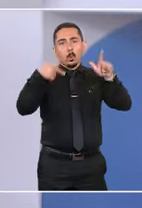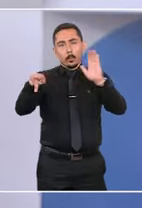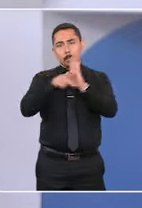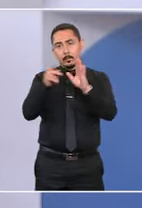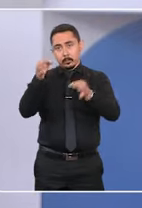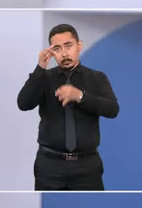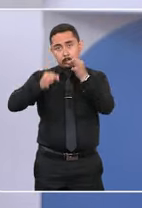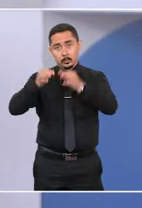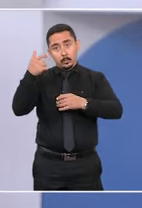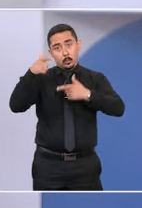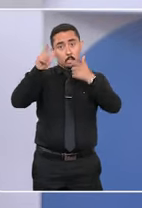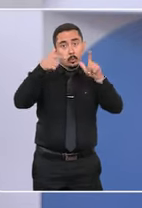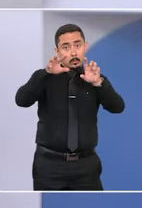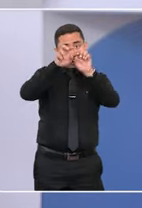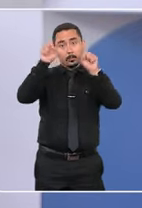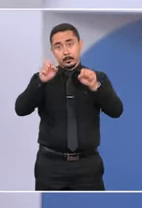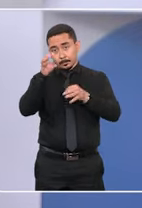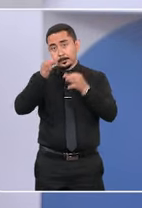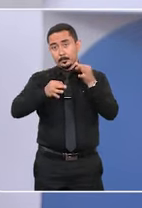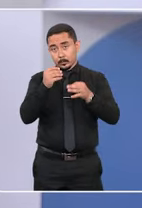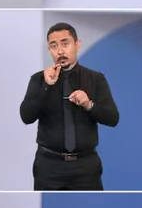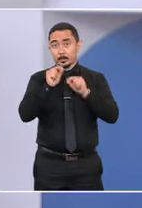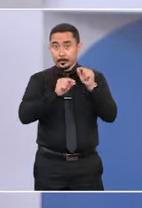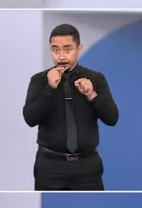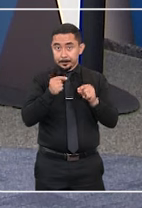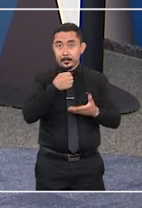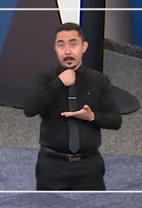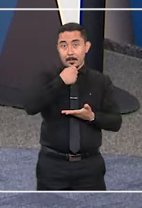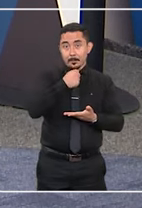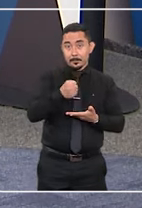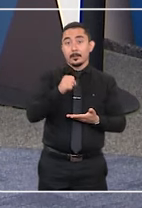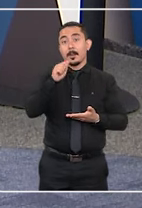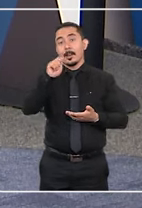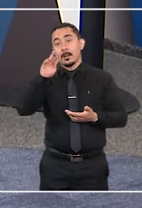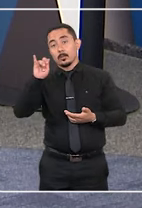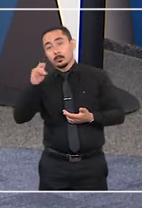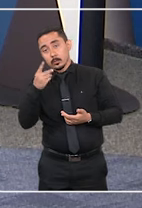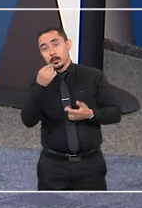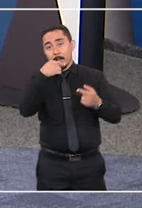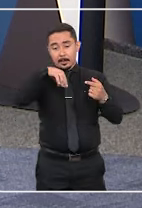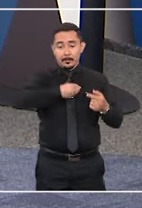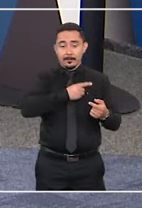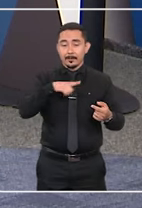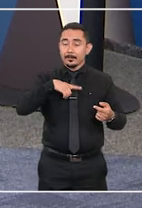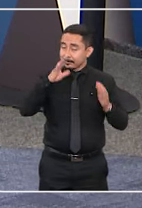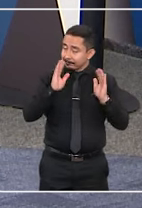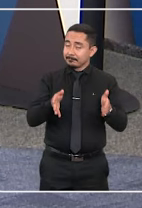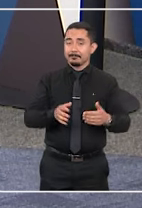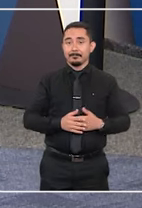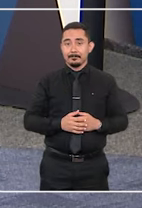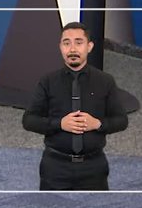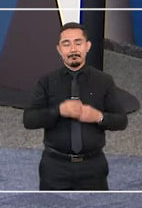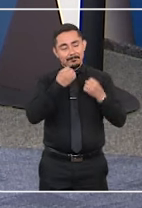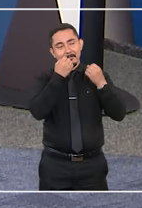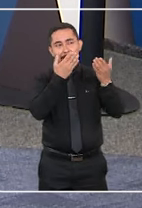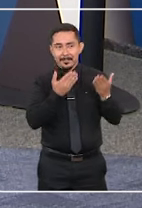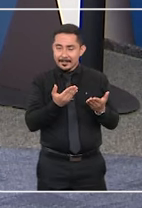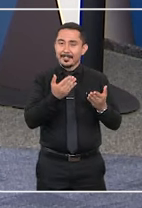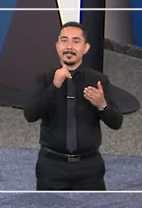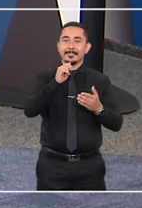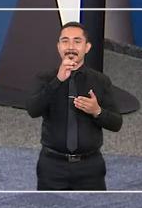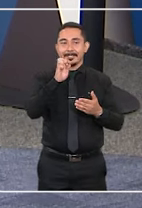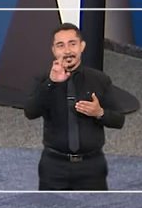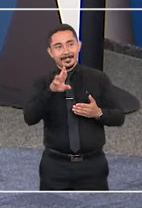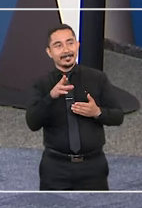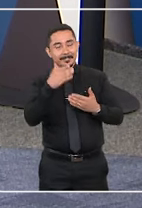julgamentos do Superior Tribunal de Justiça com o repórter Jaffer Araújo, que já está aqui comigo. Seja muito bem-vindo,